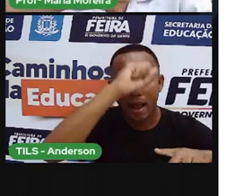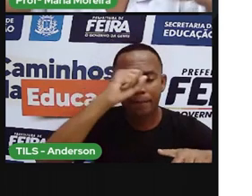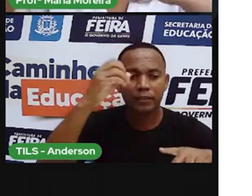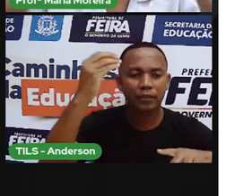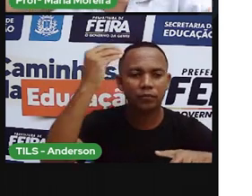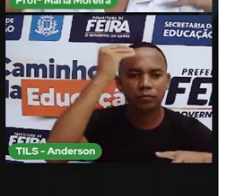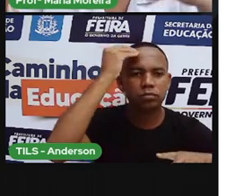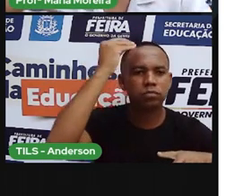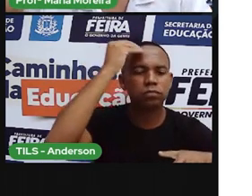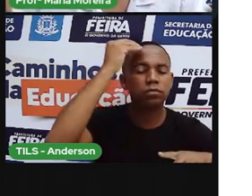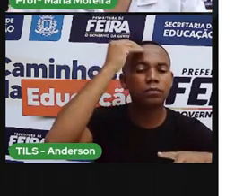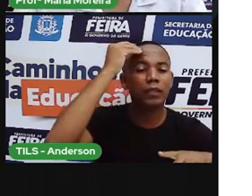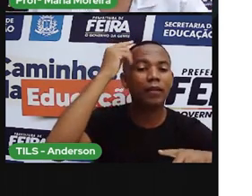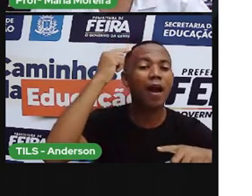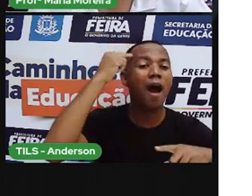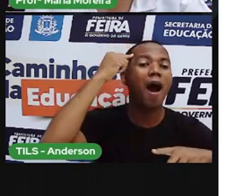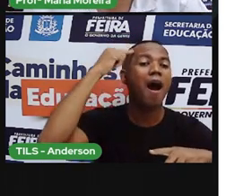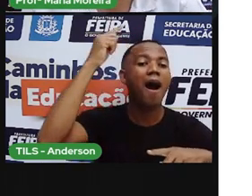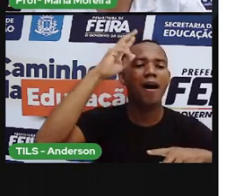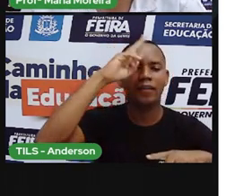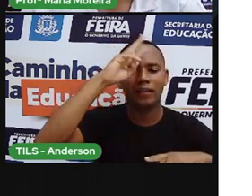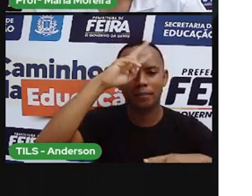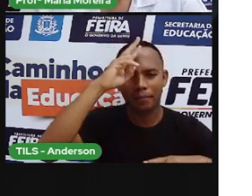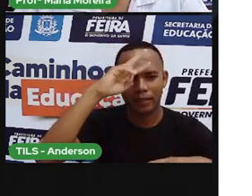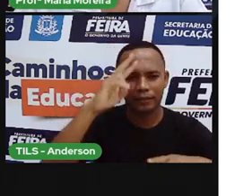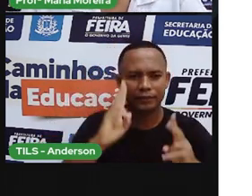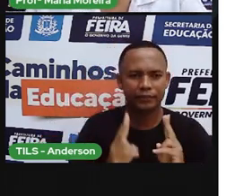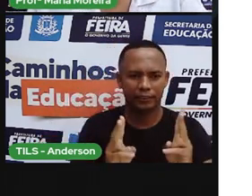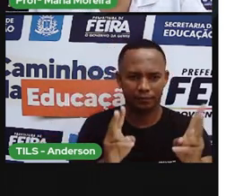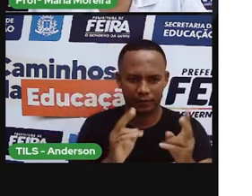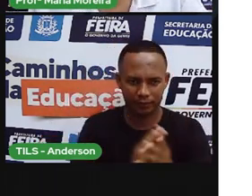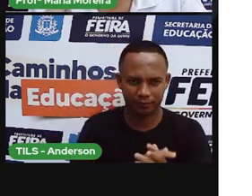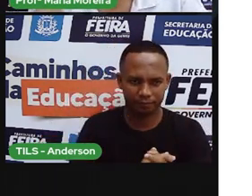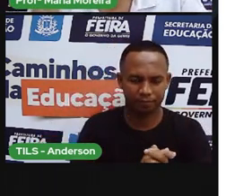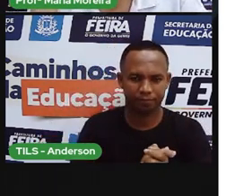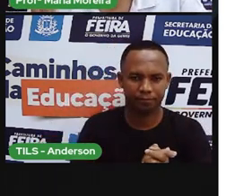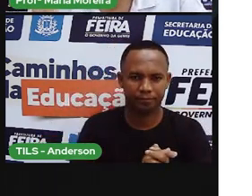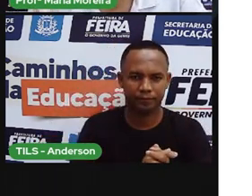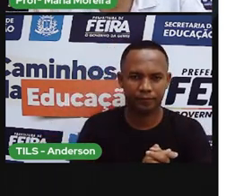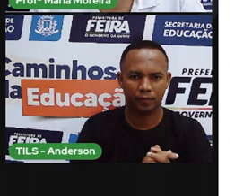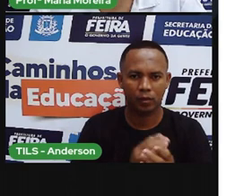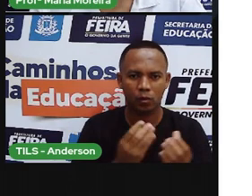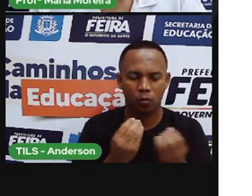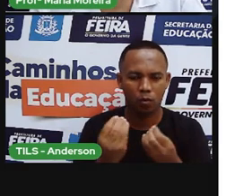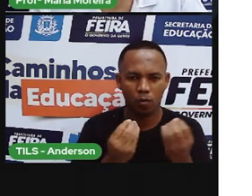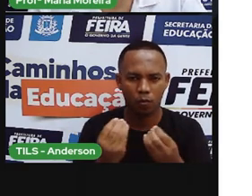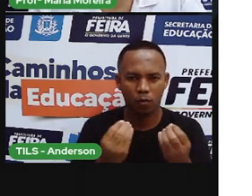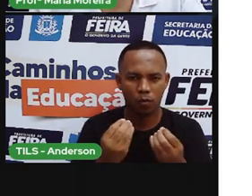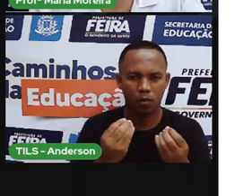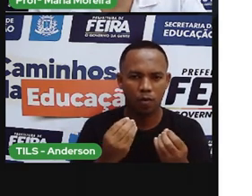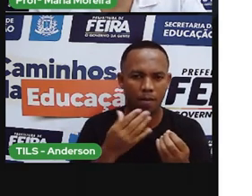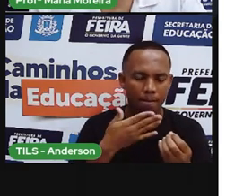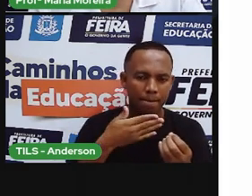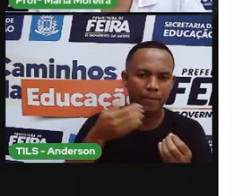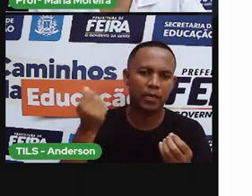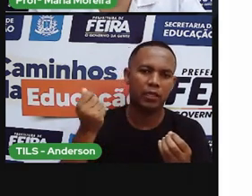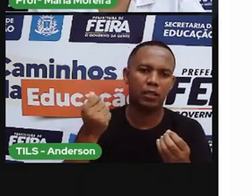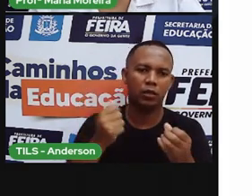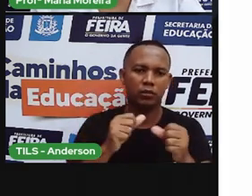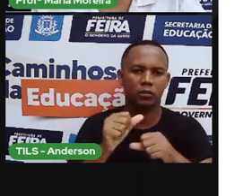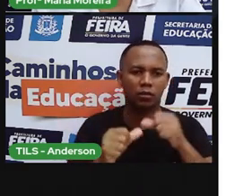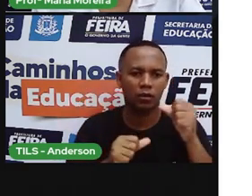precisa estar sempre o quê? Interligando um conteúdo com o outro. Buscando sempre reaproveitá-las. E também mandar